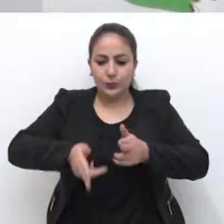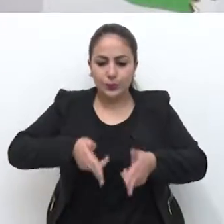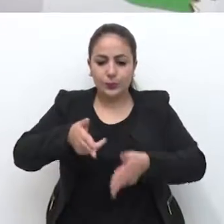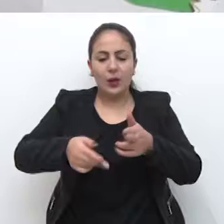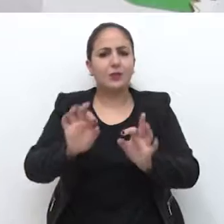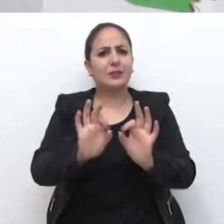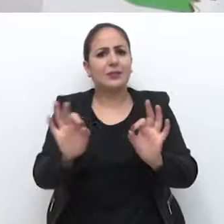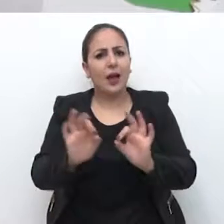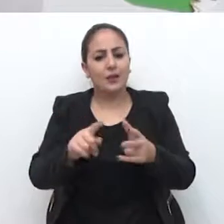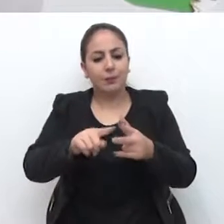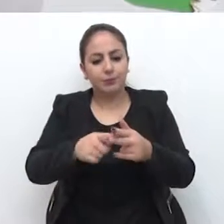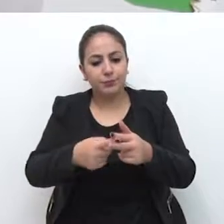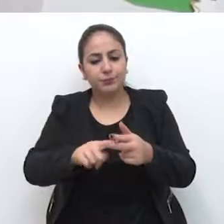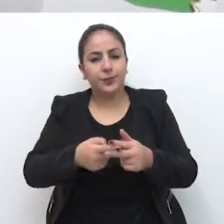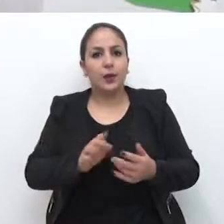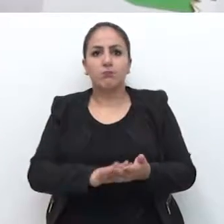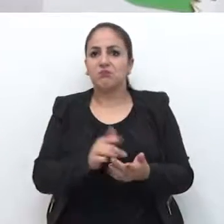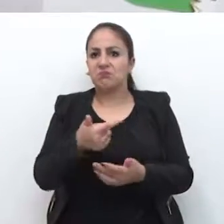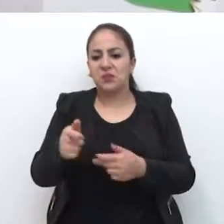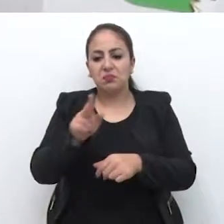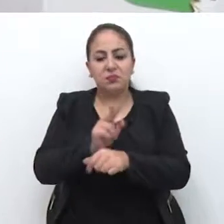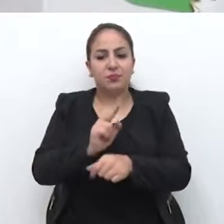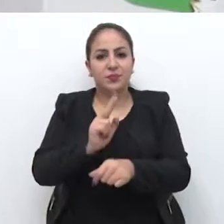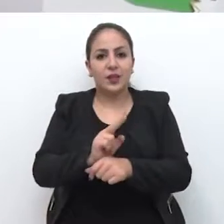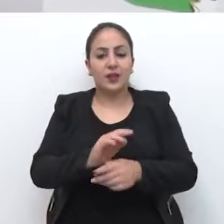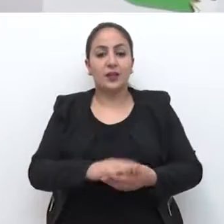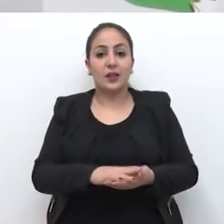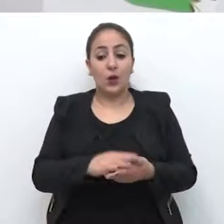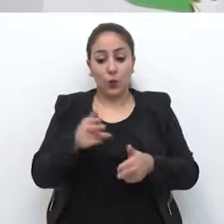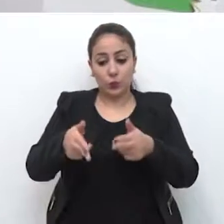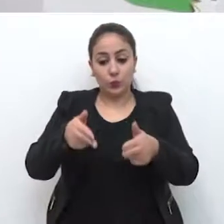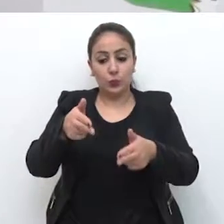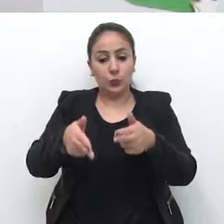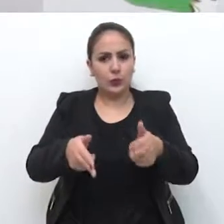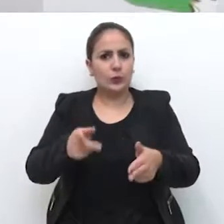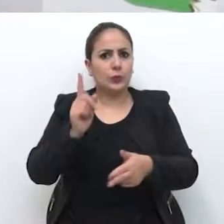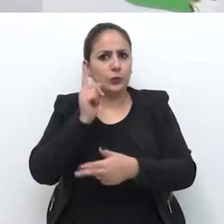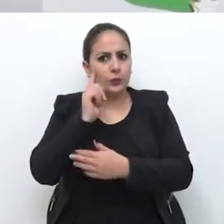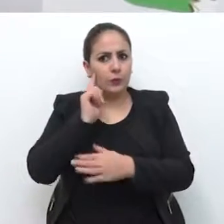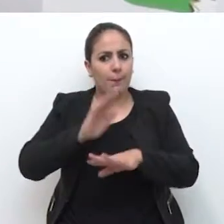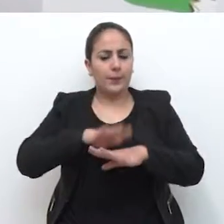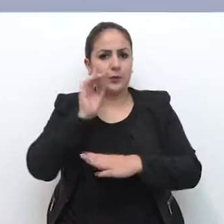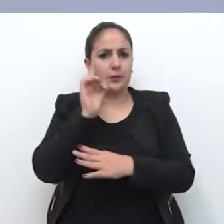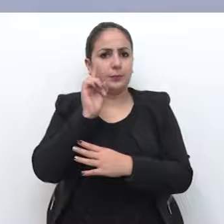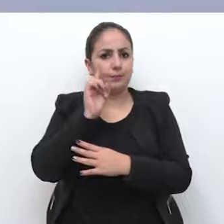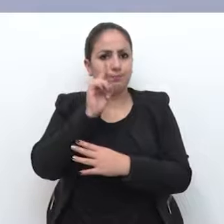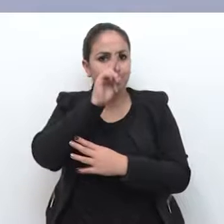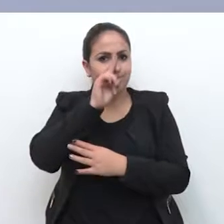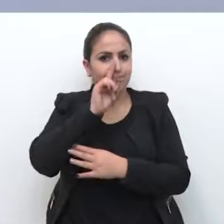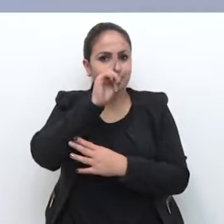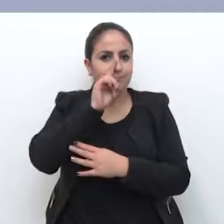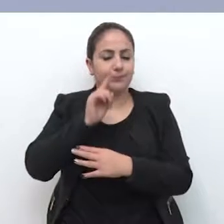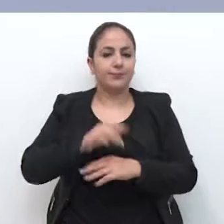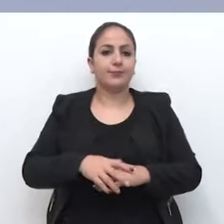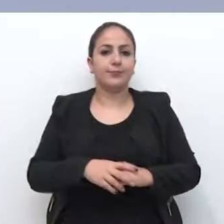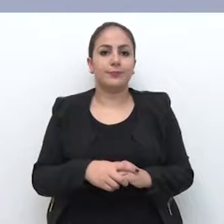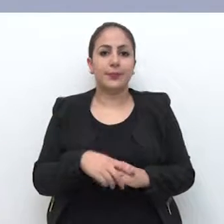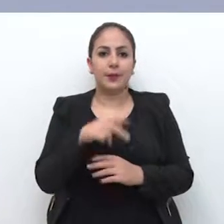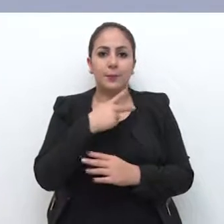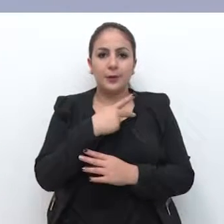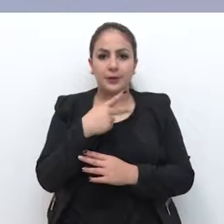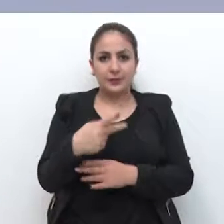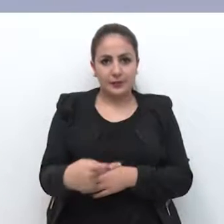manutenção, eles não cuidam, o trem está a cada dia mais perigoso. Presidente em